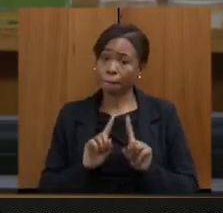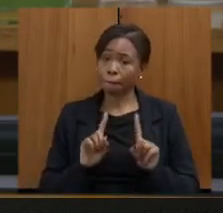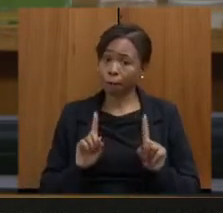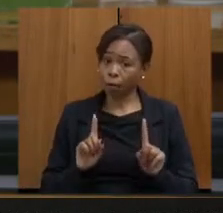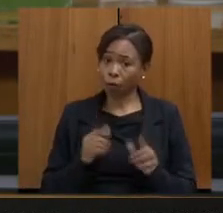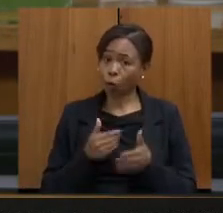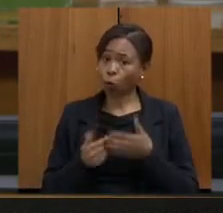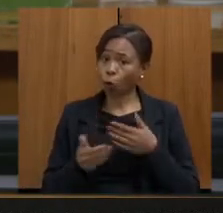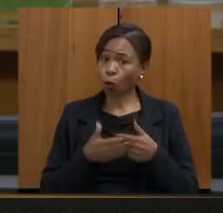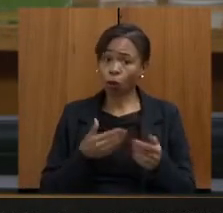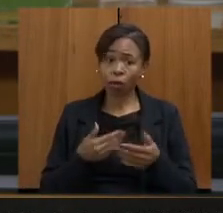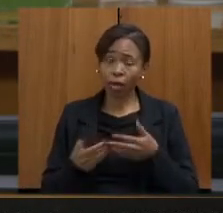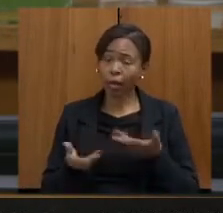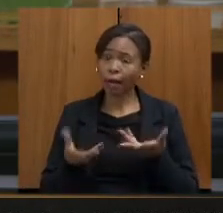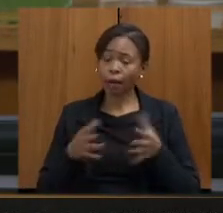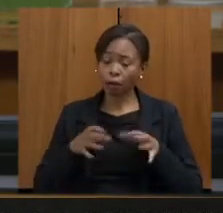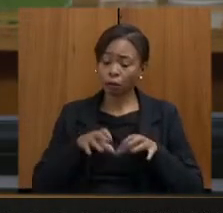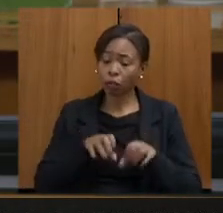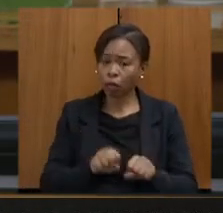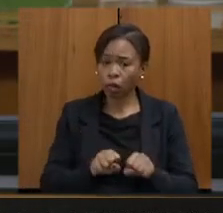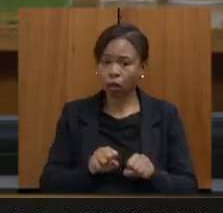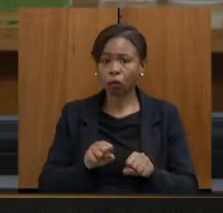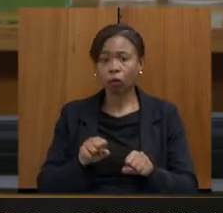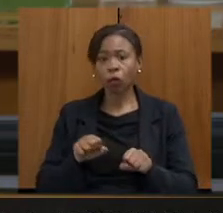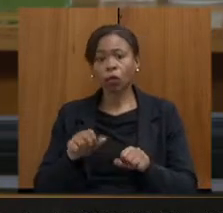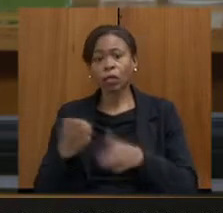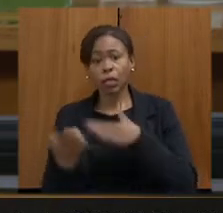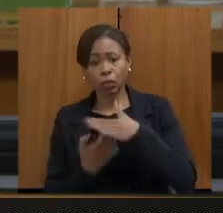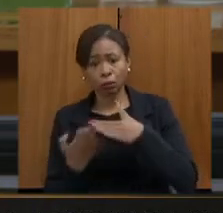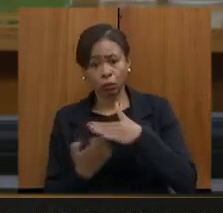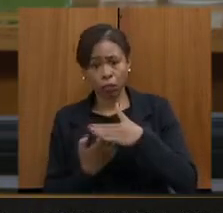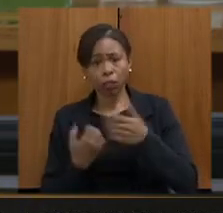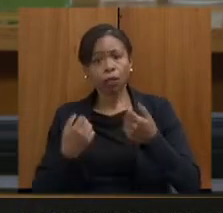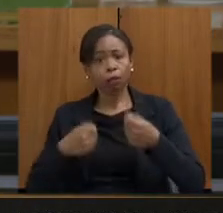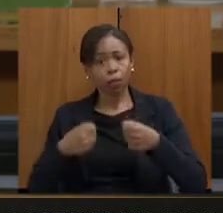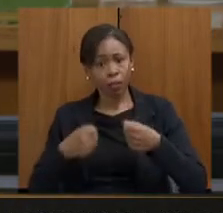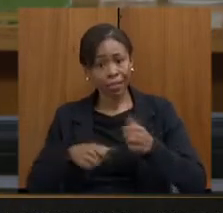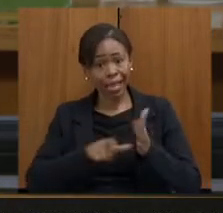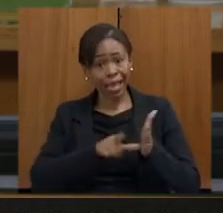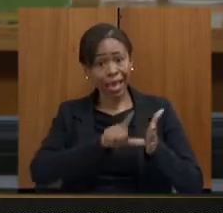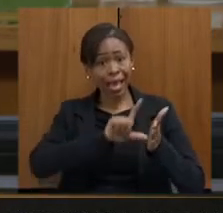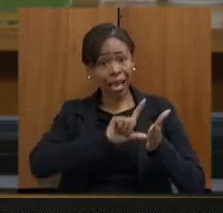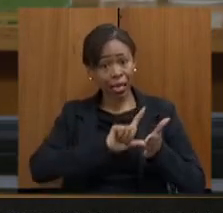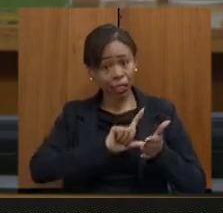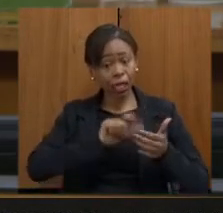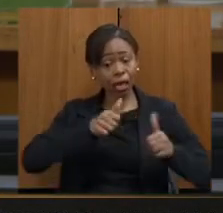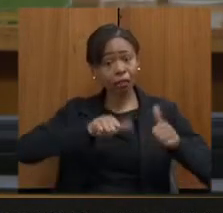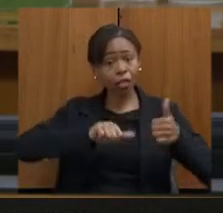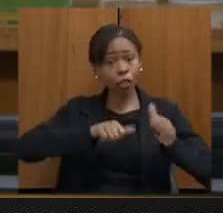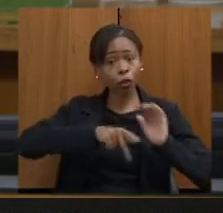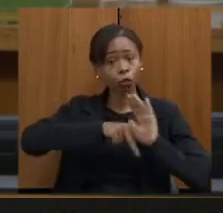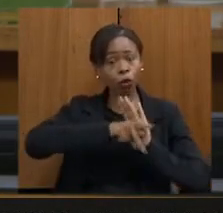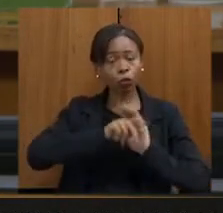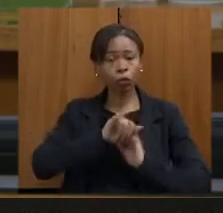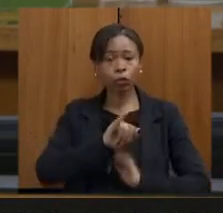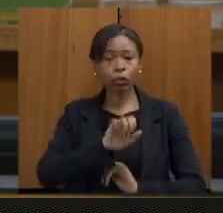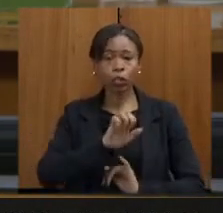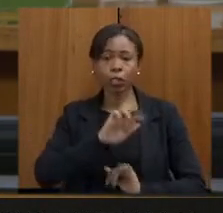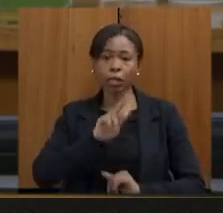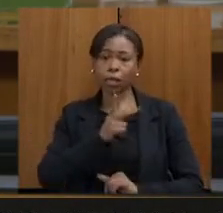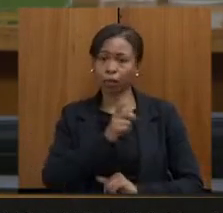intervenção, seja ela da TAMISA ou da GUT, tem que passar pelo Instituto, a partir do momento do acautelamento.